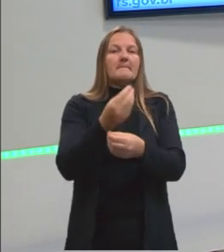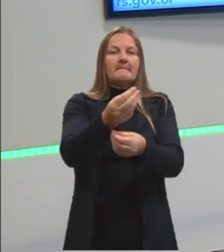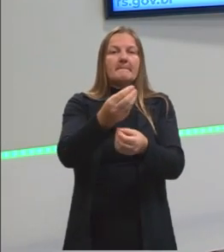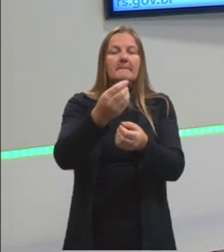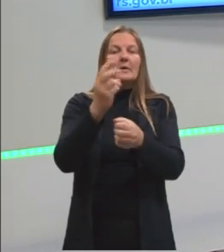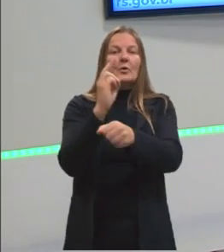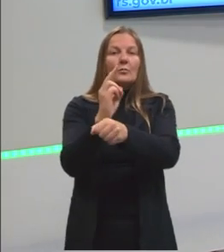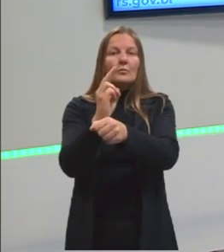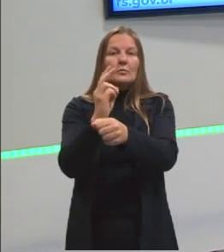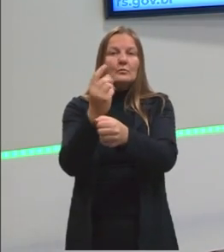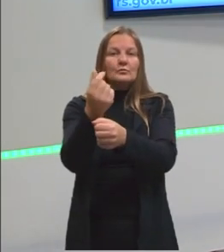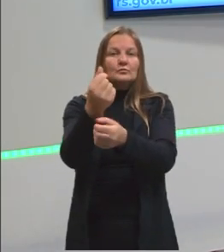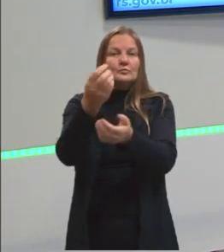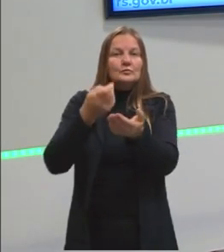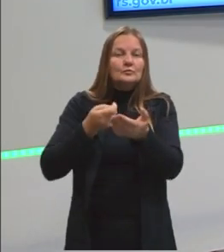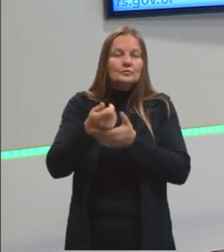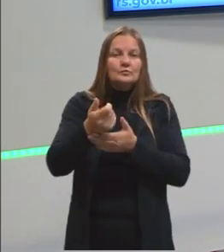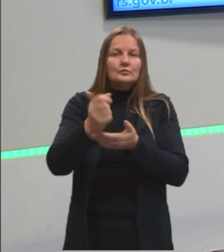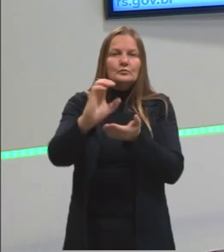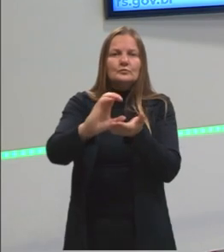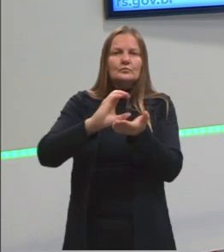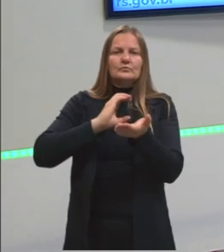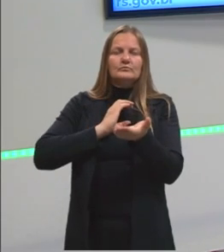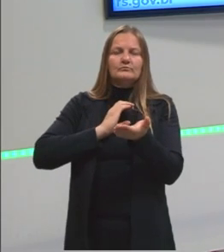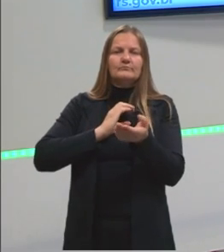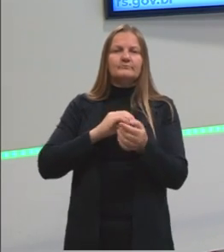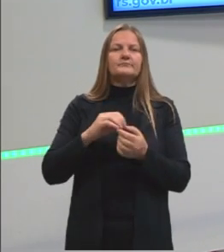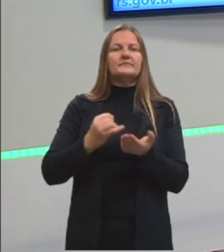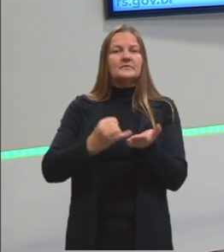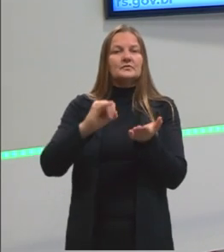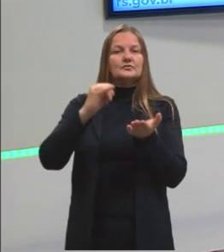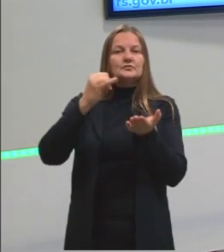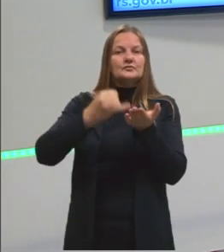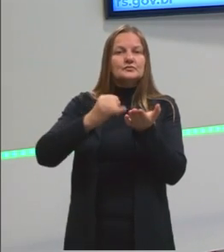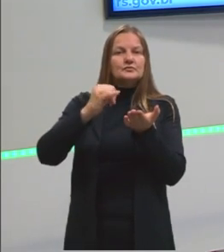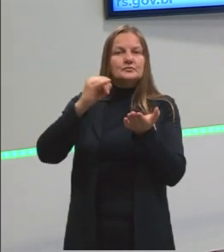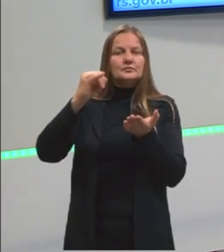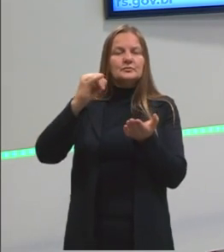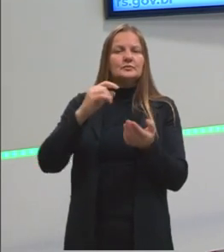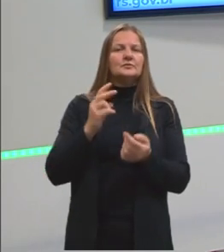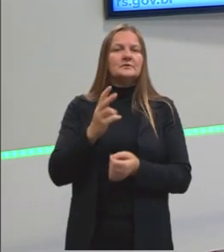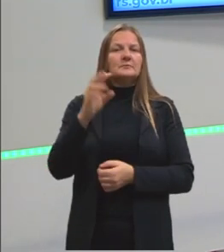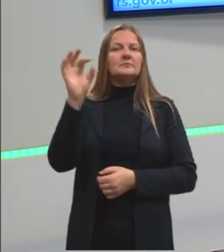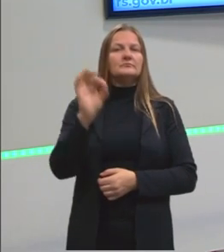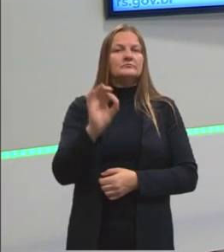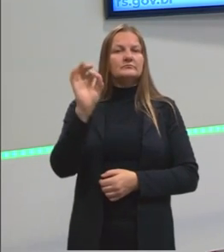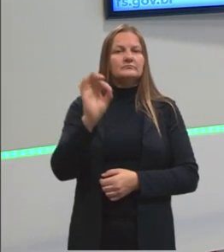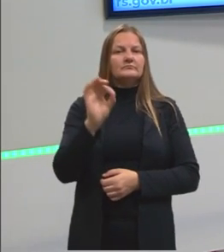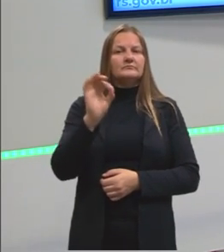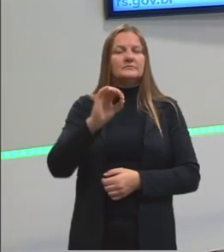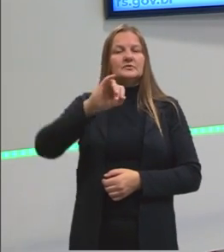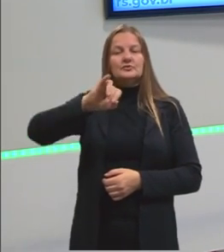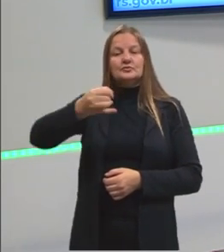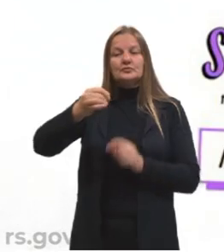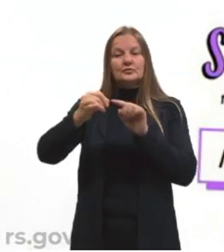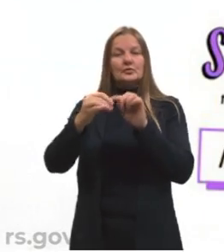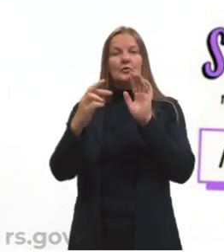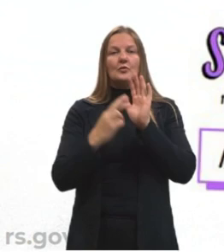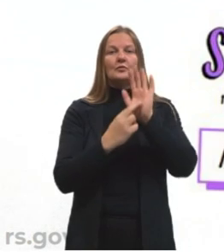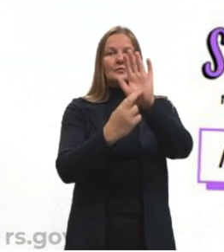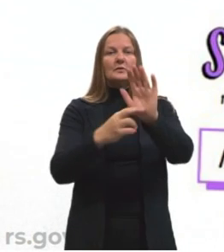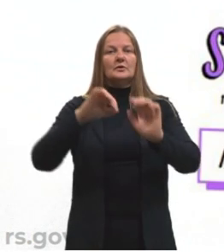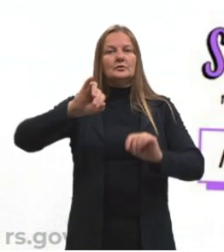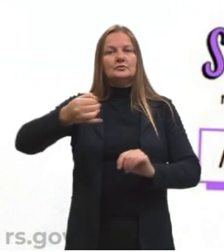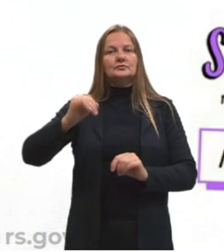empréstimo, da compra, né? Nós temos também o juro. O juro, ele sempre é representado pelo J. J